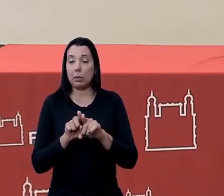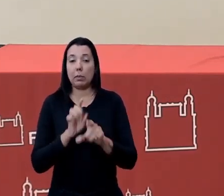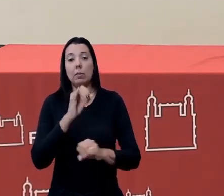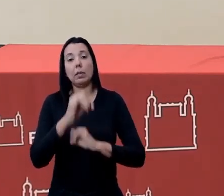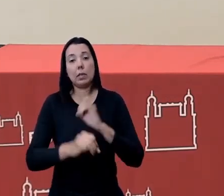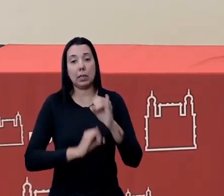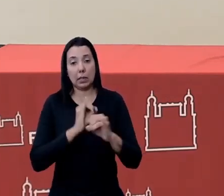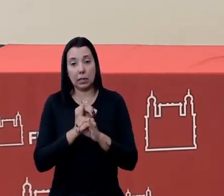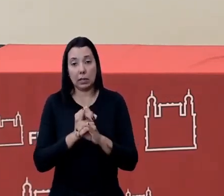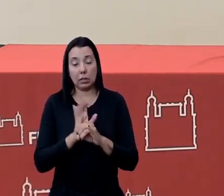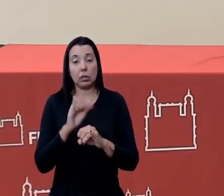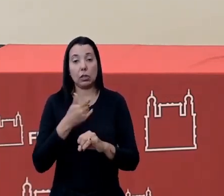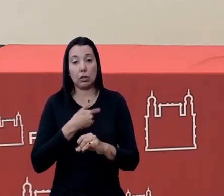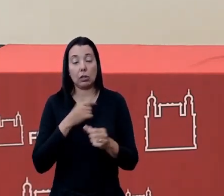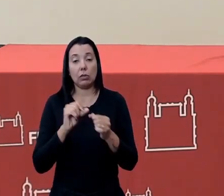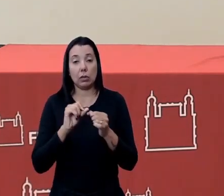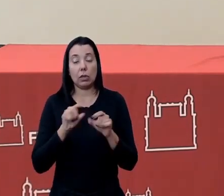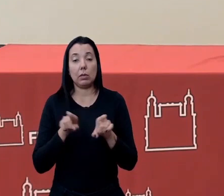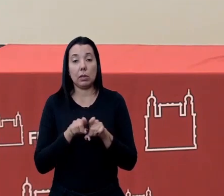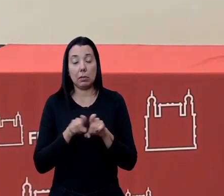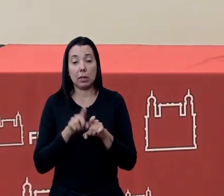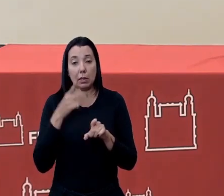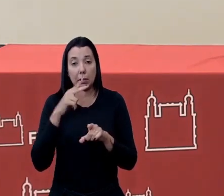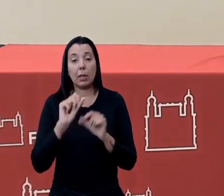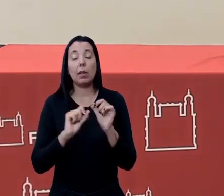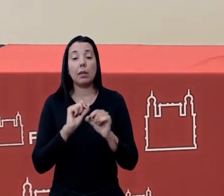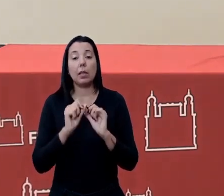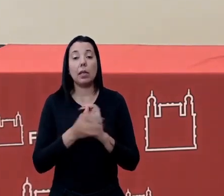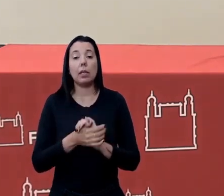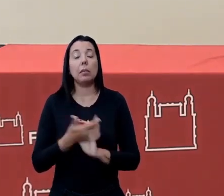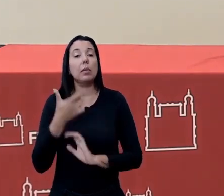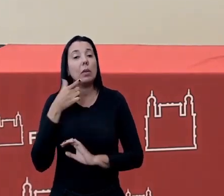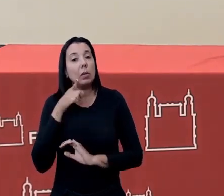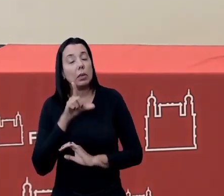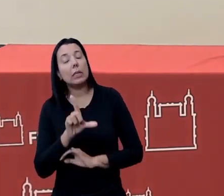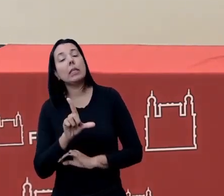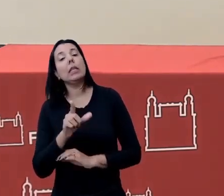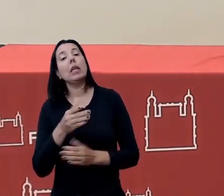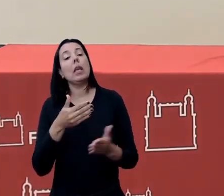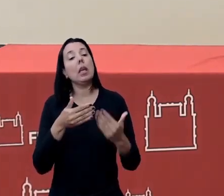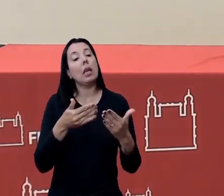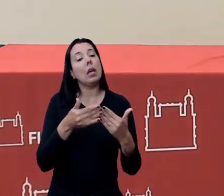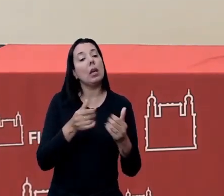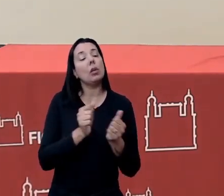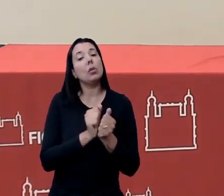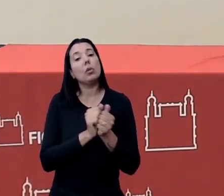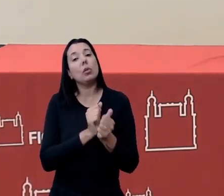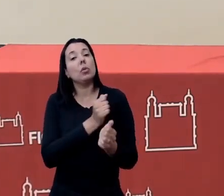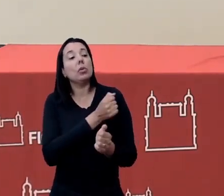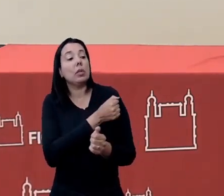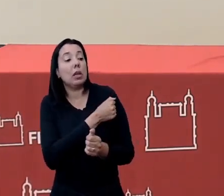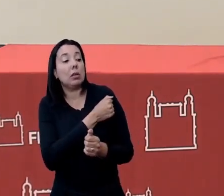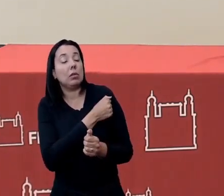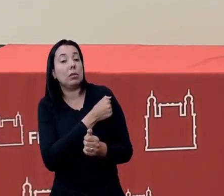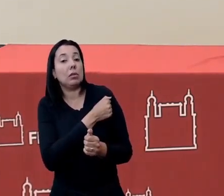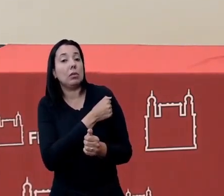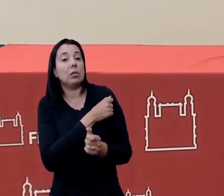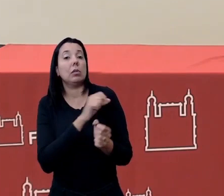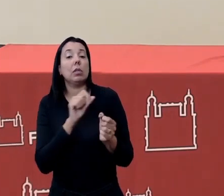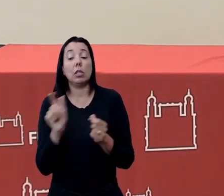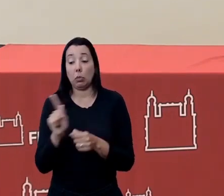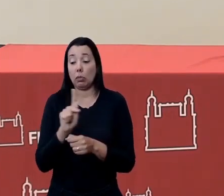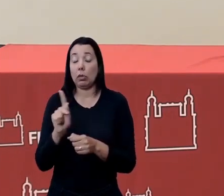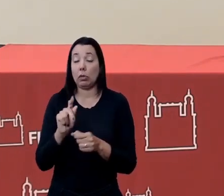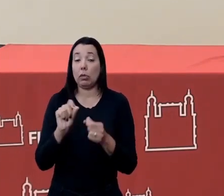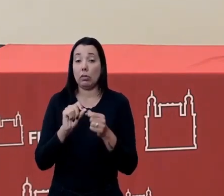online e o que a gente fez assim para garantir interlocução com os docentes foi esse momento